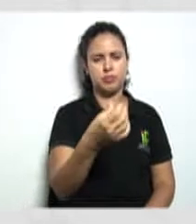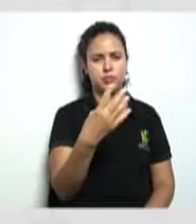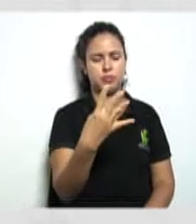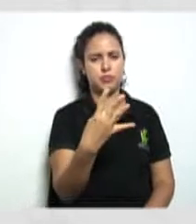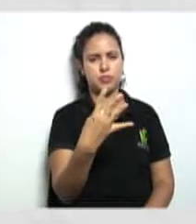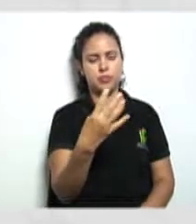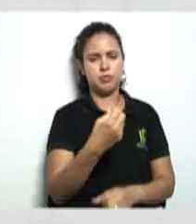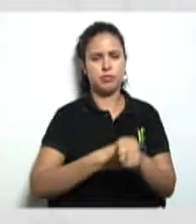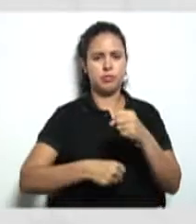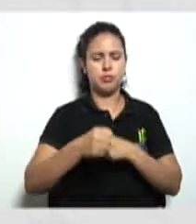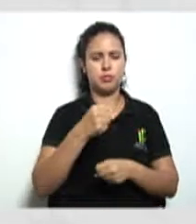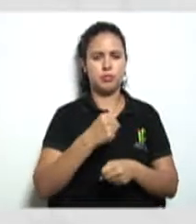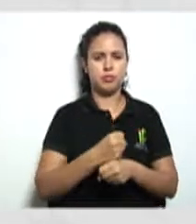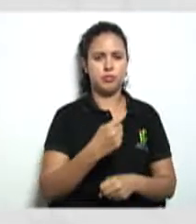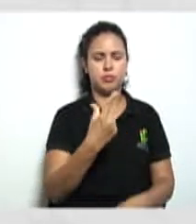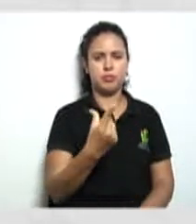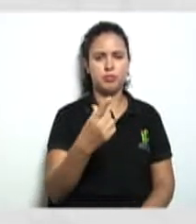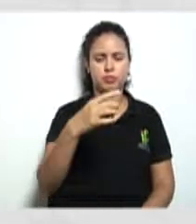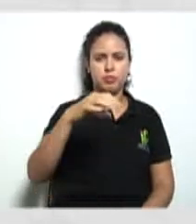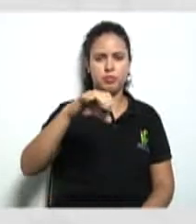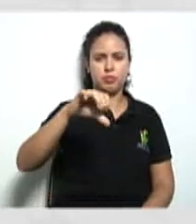de dezembro de 1971.